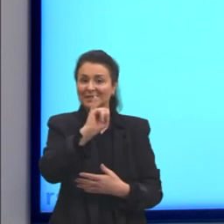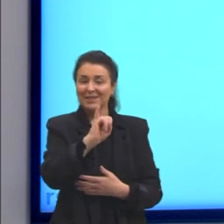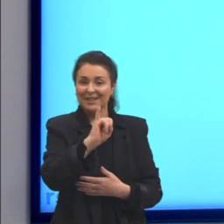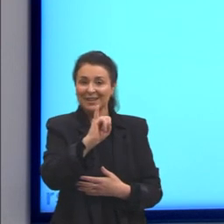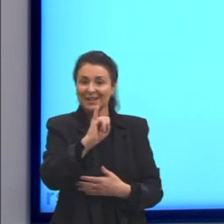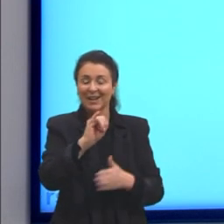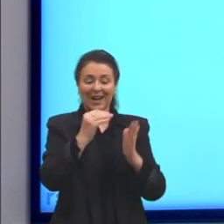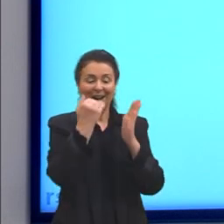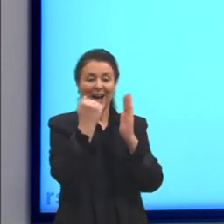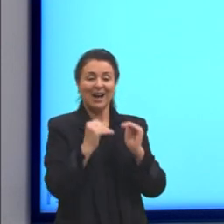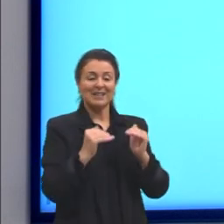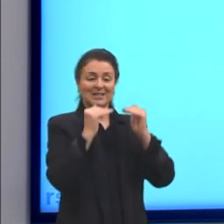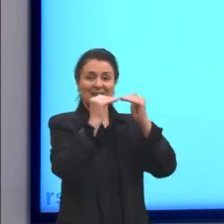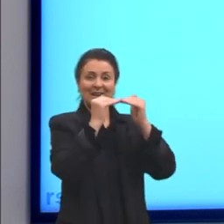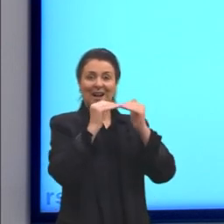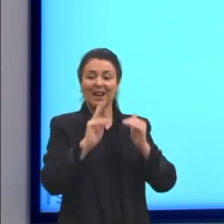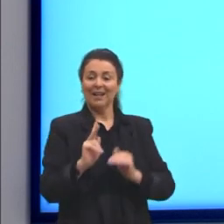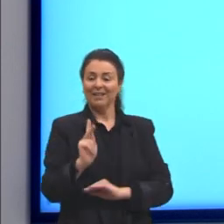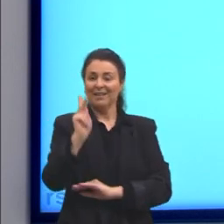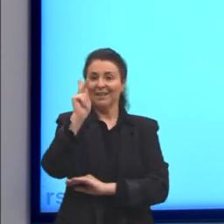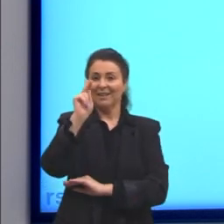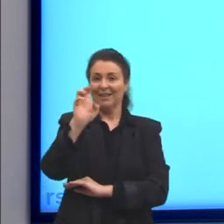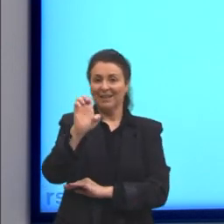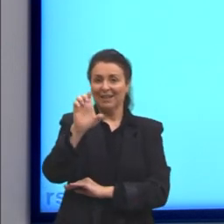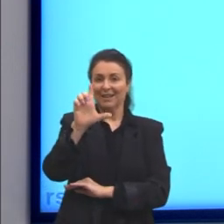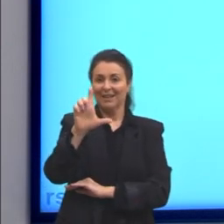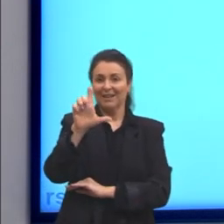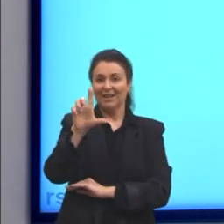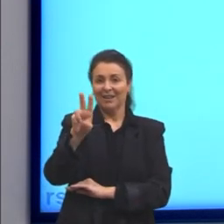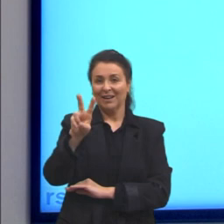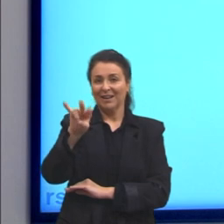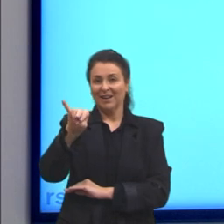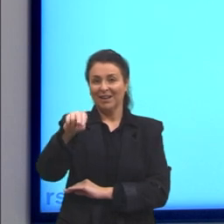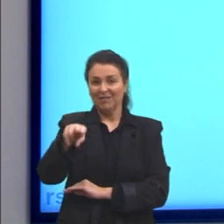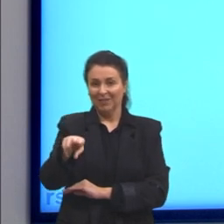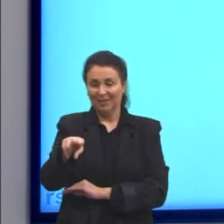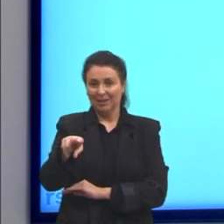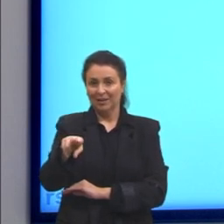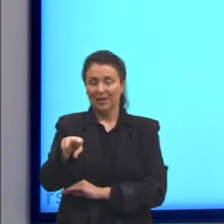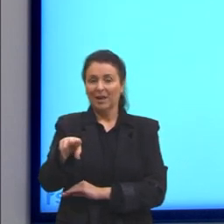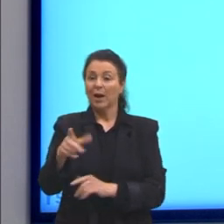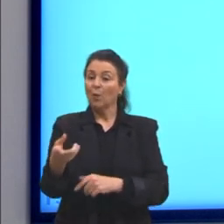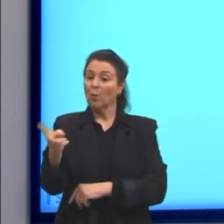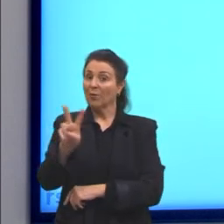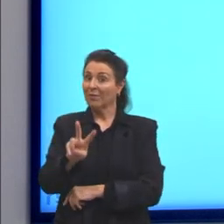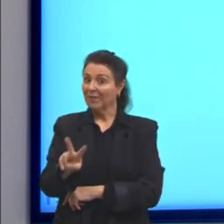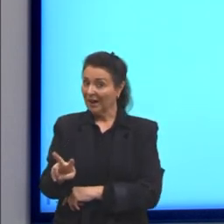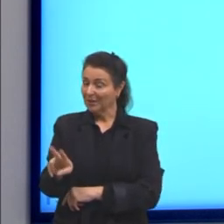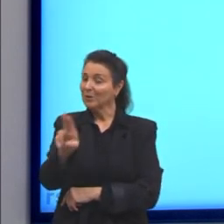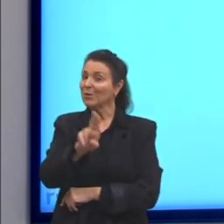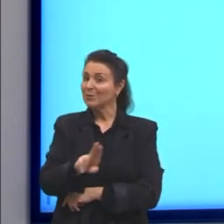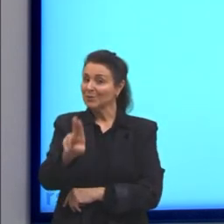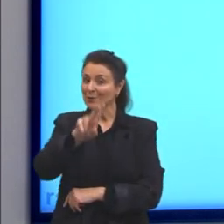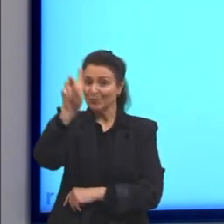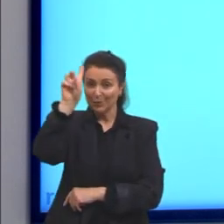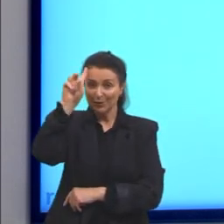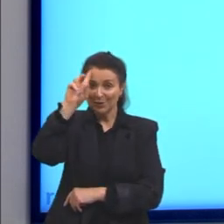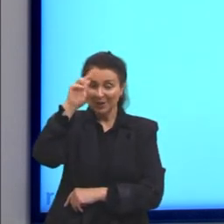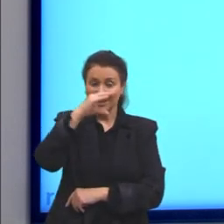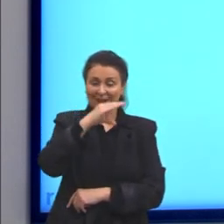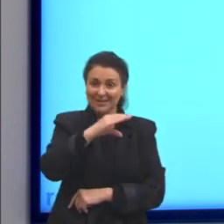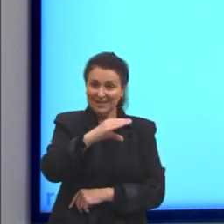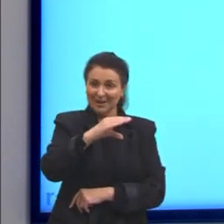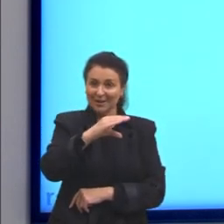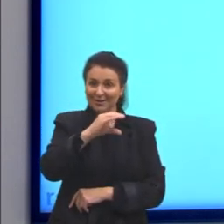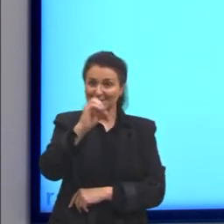escala Kelvin, ao contrário do que a gente está acostumado a usar no nosso dia a dia, a escala Celsius, a gente utiliza